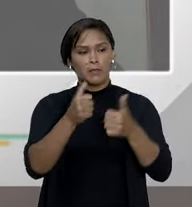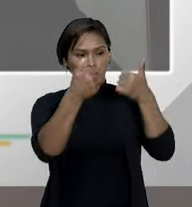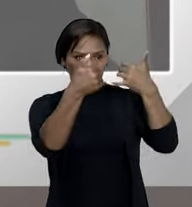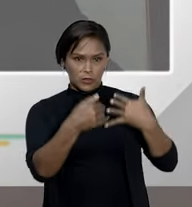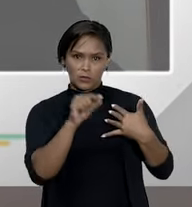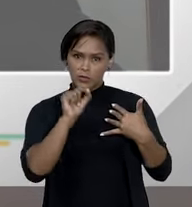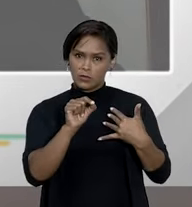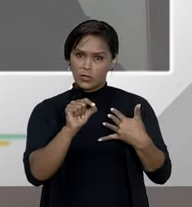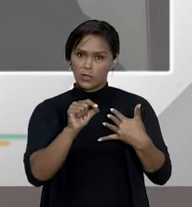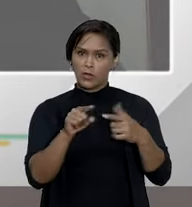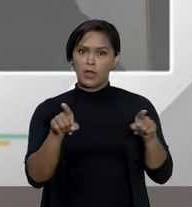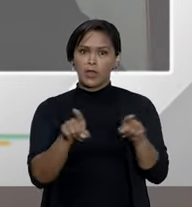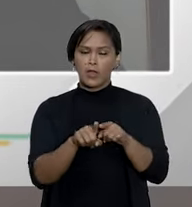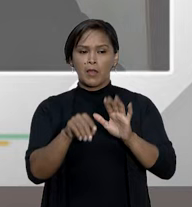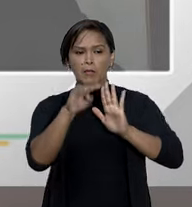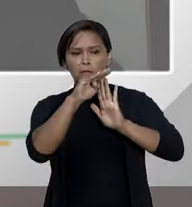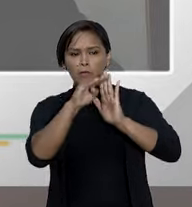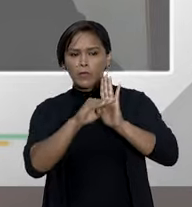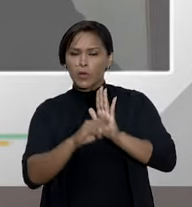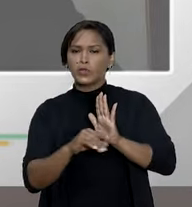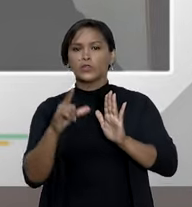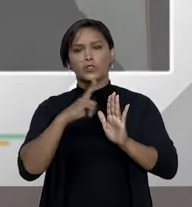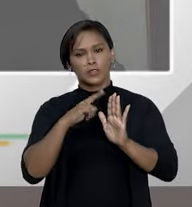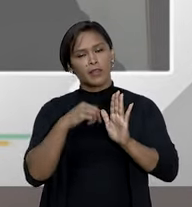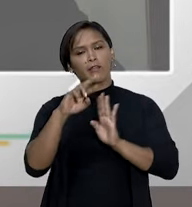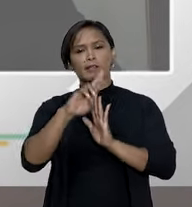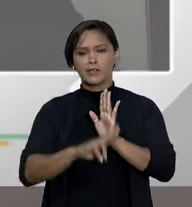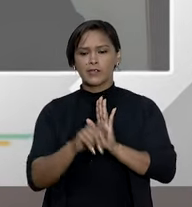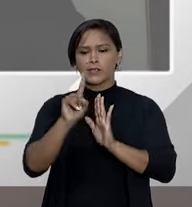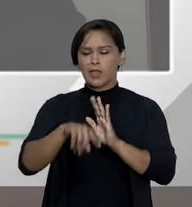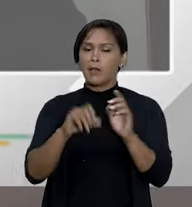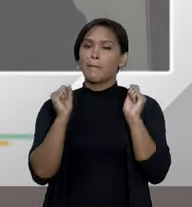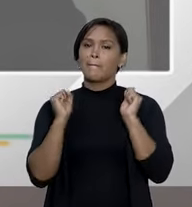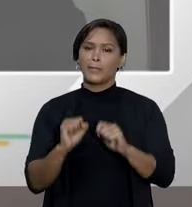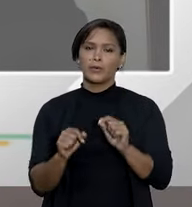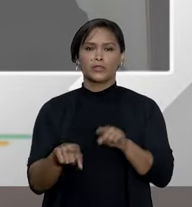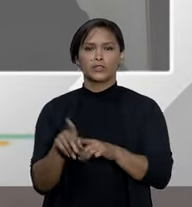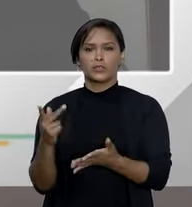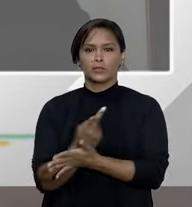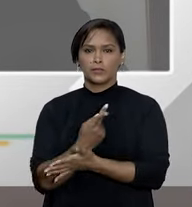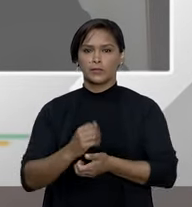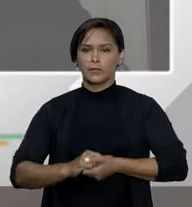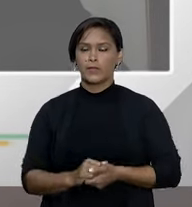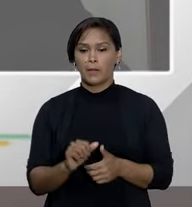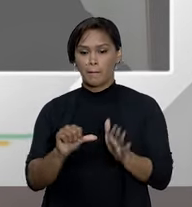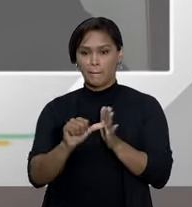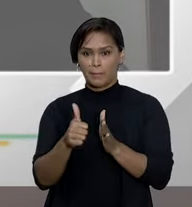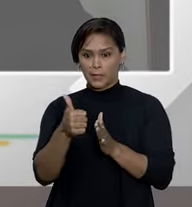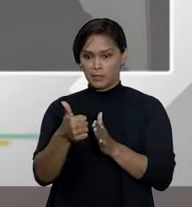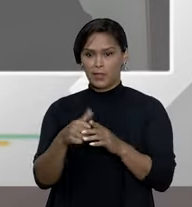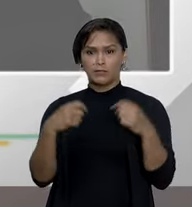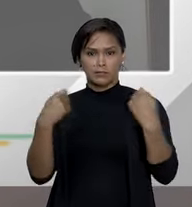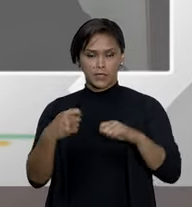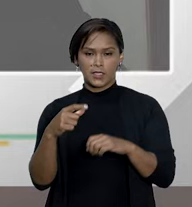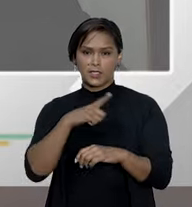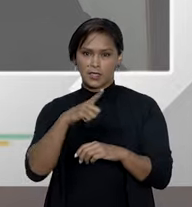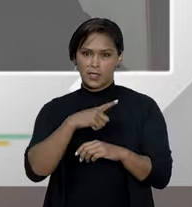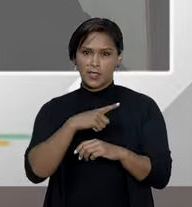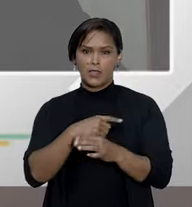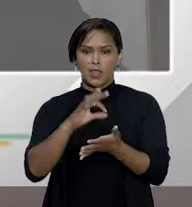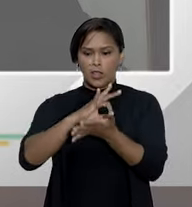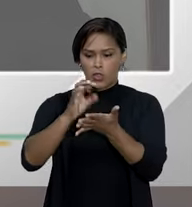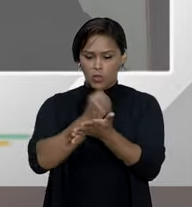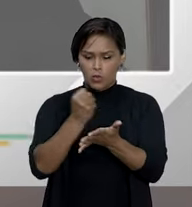disse, trouxe condicionantes a isso. Quais são esses condicionantes? Primeiro, isso deve estar previsto no